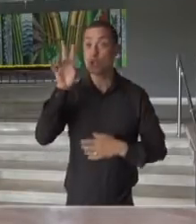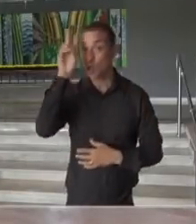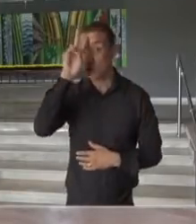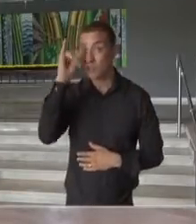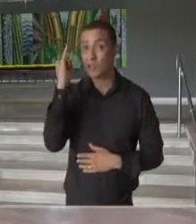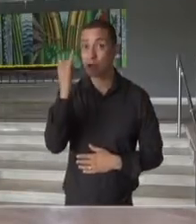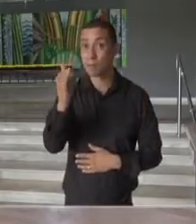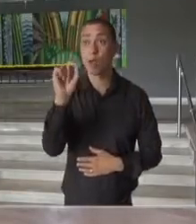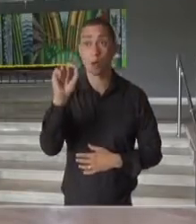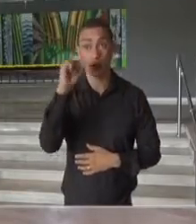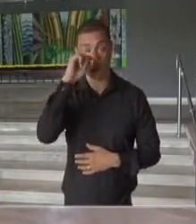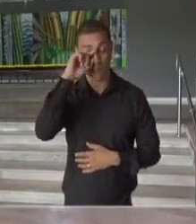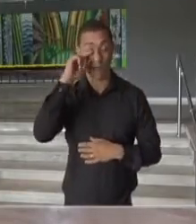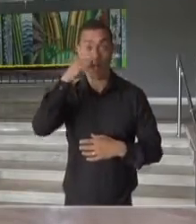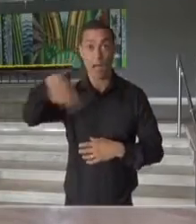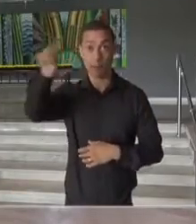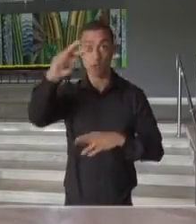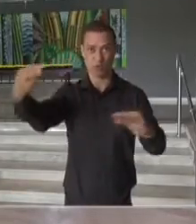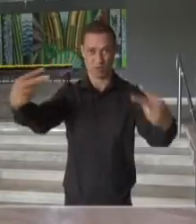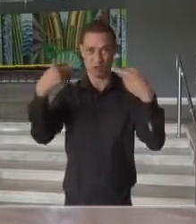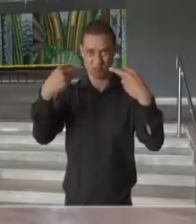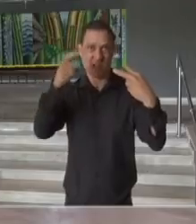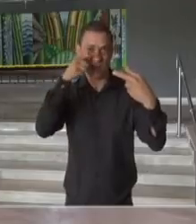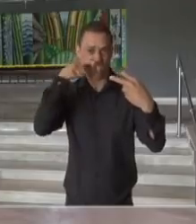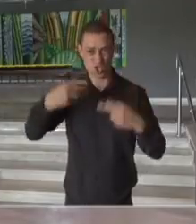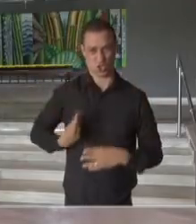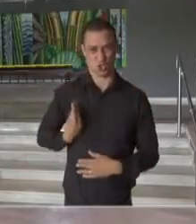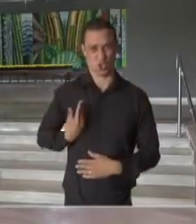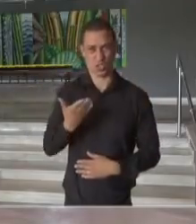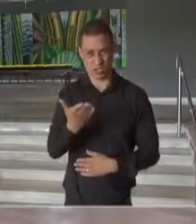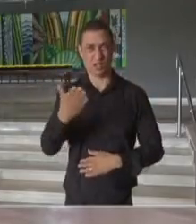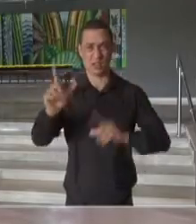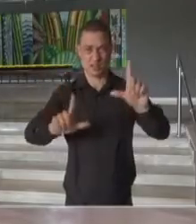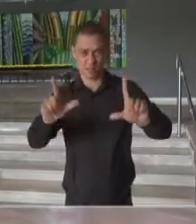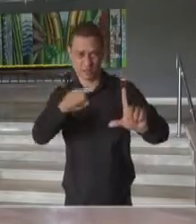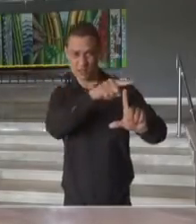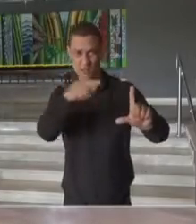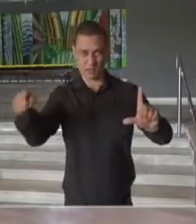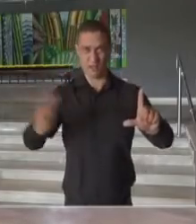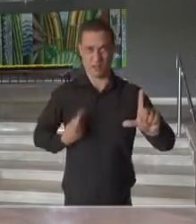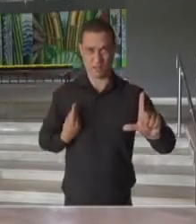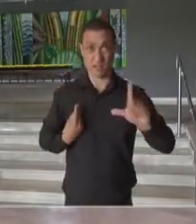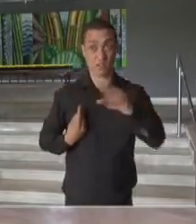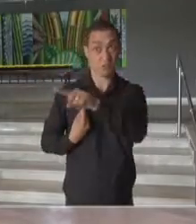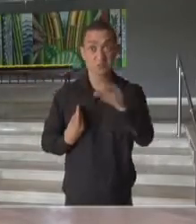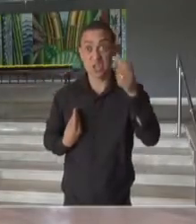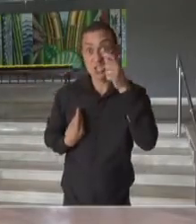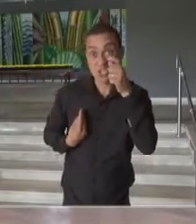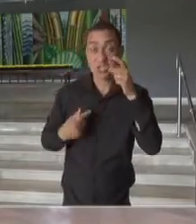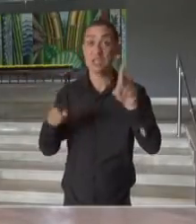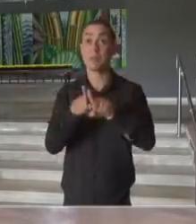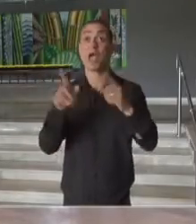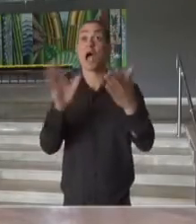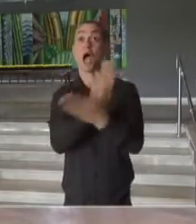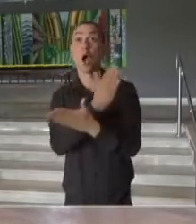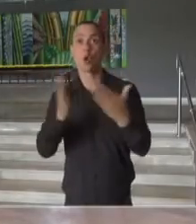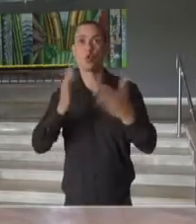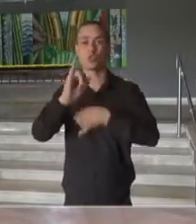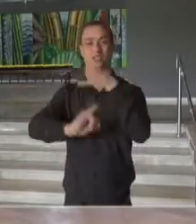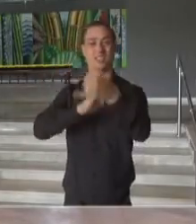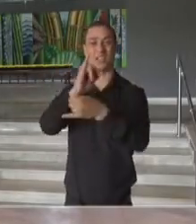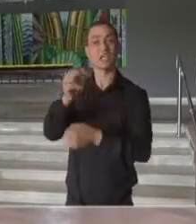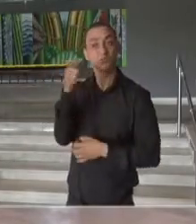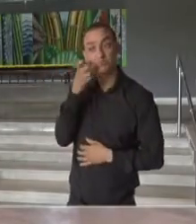aos que estão nos assistindo, nos ouvindo, nos acompanhando aqui ao vivo pelas emissoras que estão transmitindo, aos que também pela internet